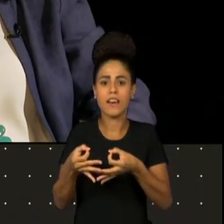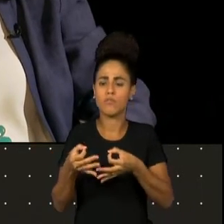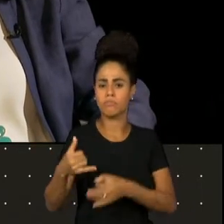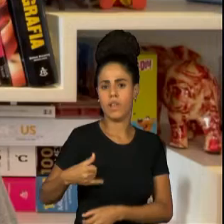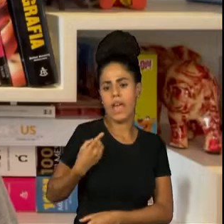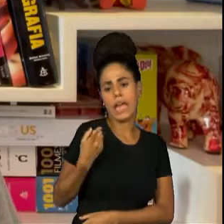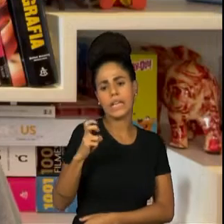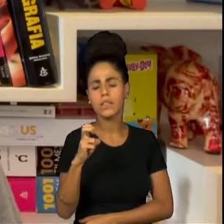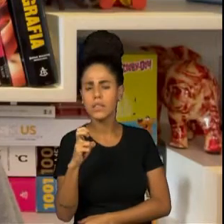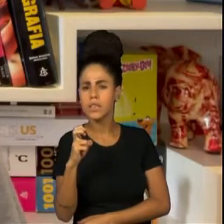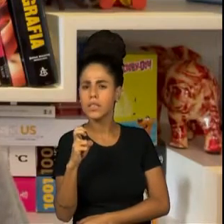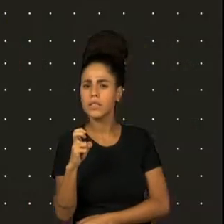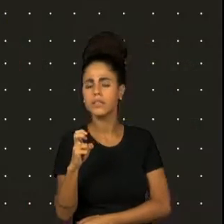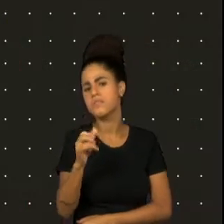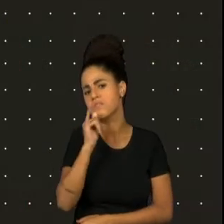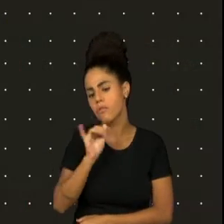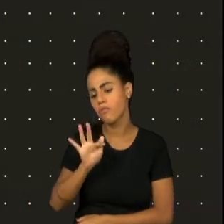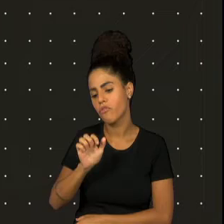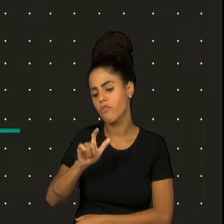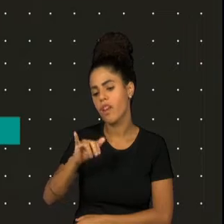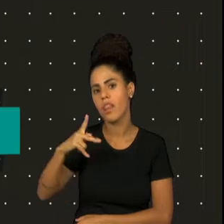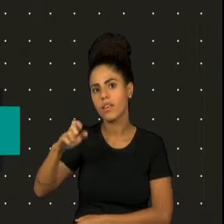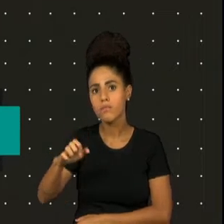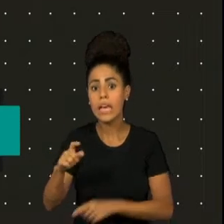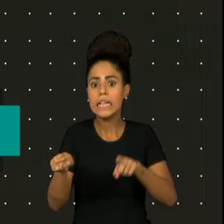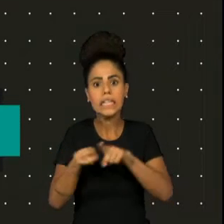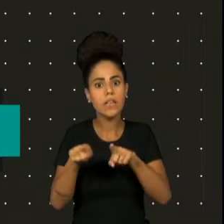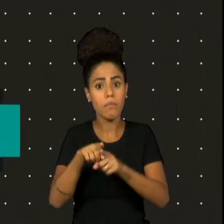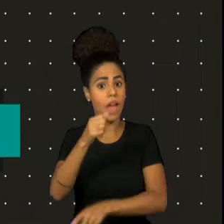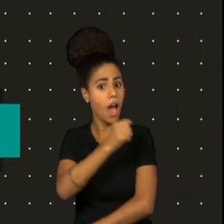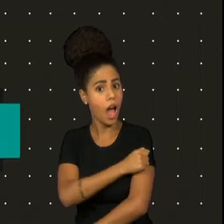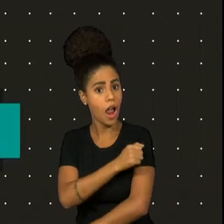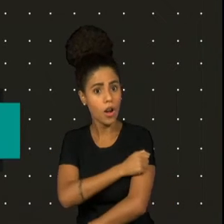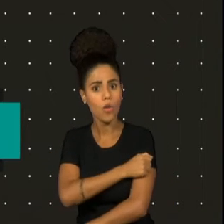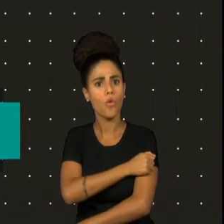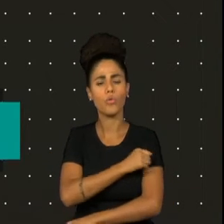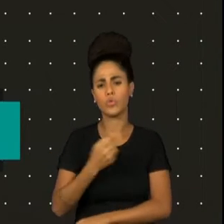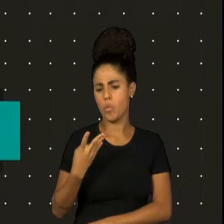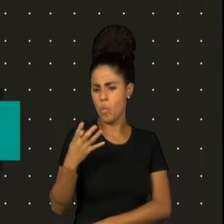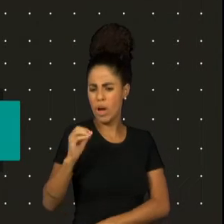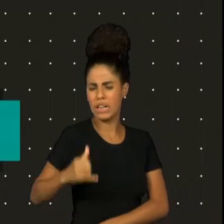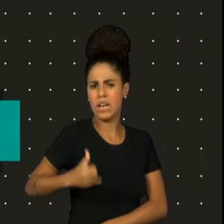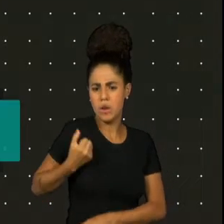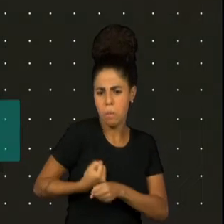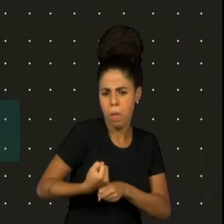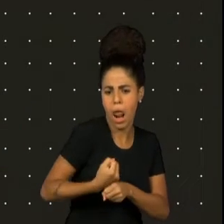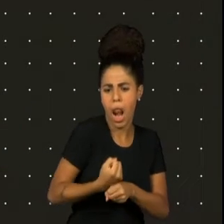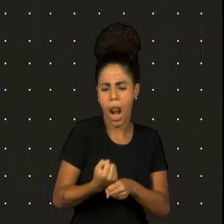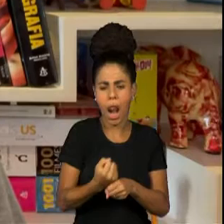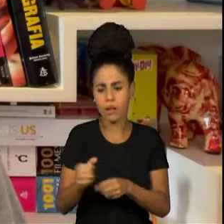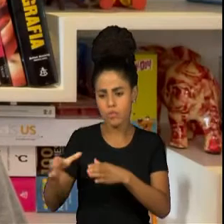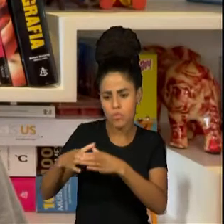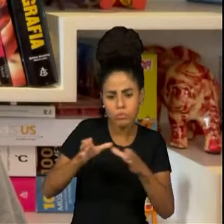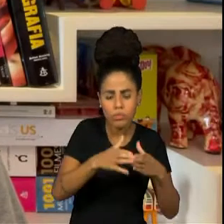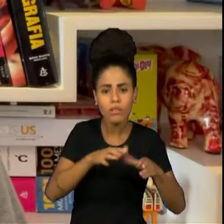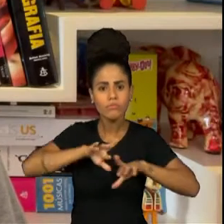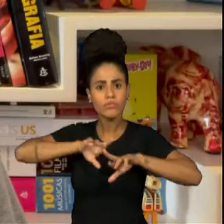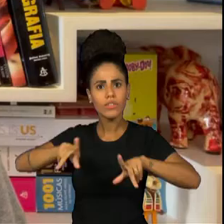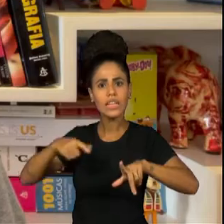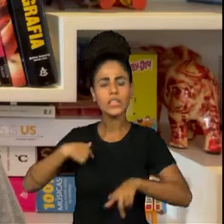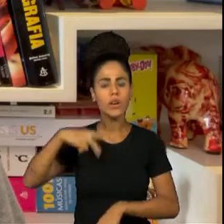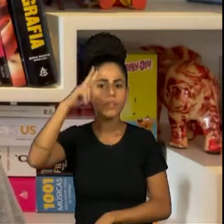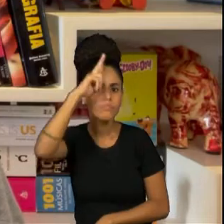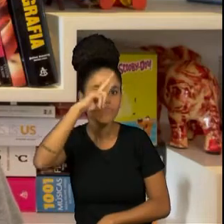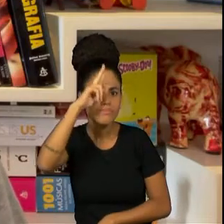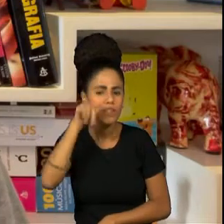anos, como o Felipe Fogosi, e alunos de 40 anos, pessoas com experiências de vida completamente diferentes. E eu lembro que